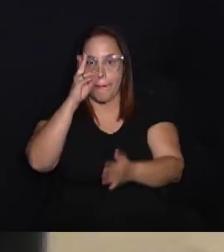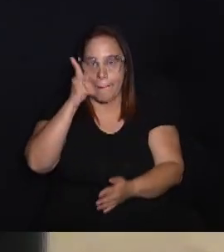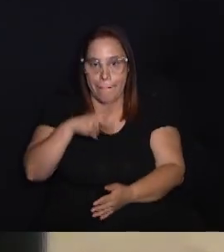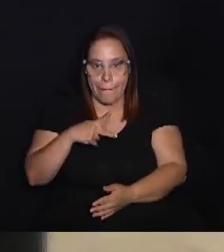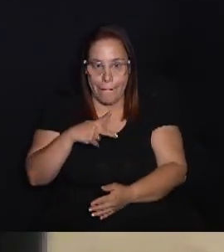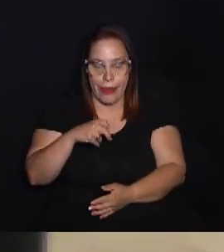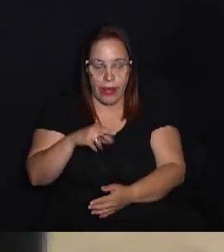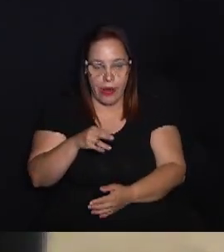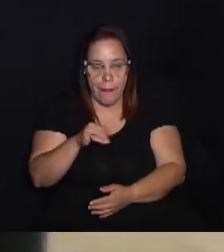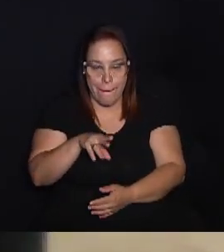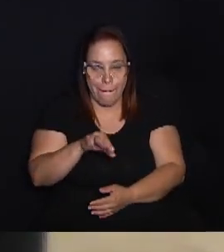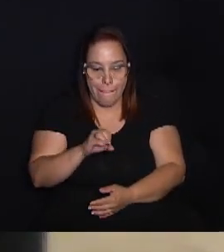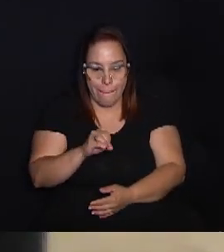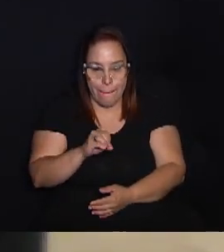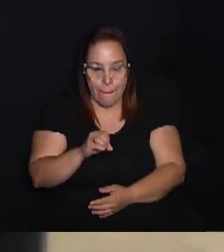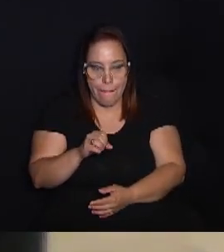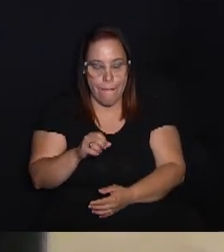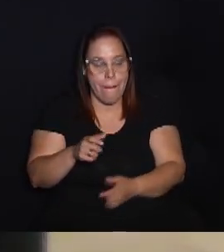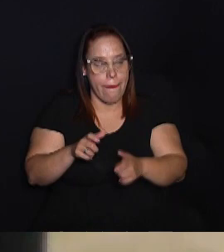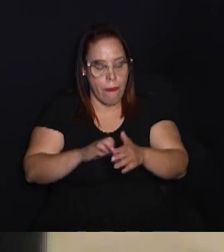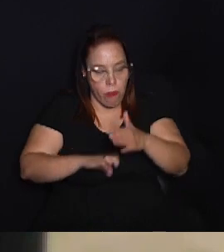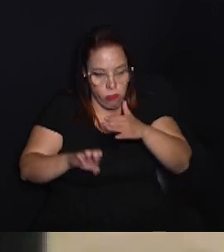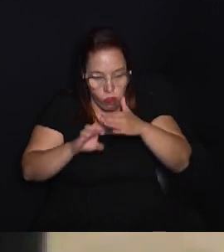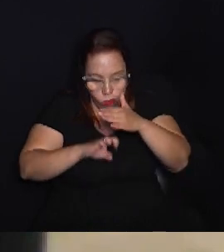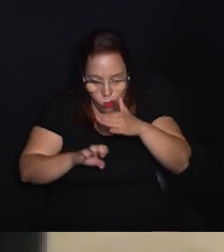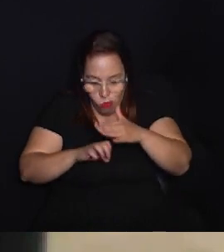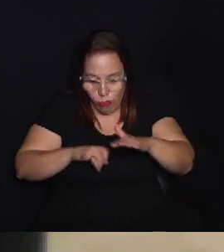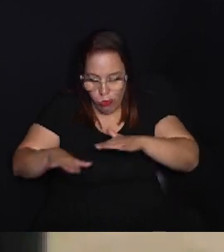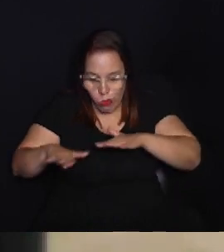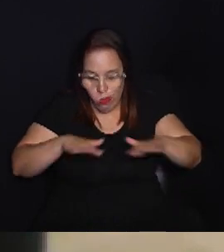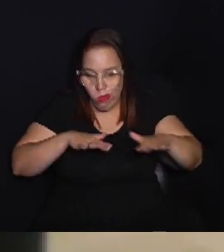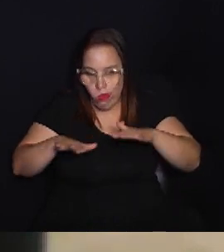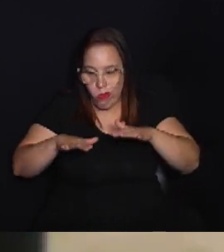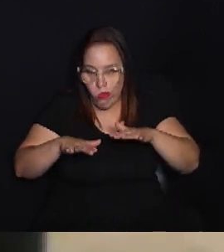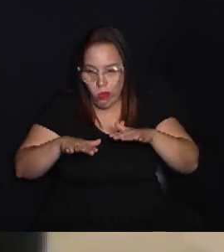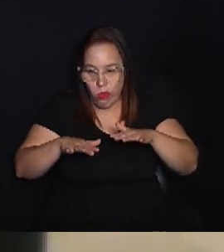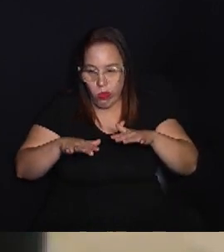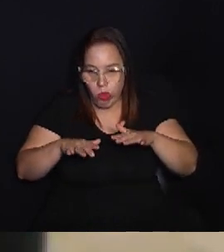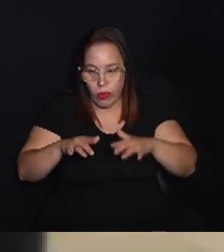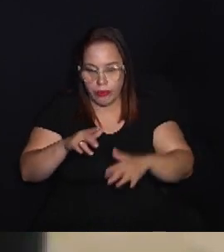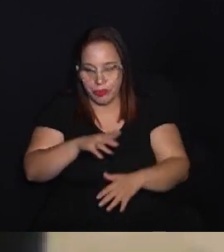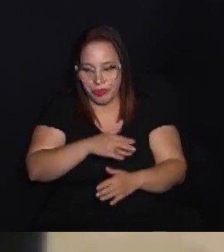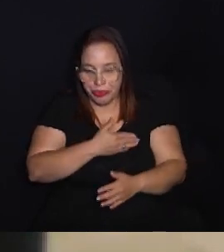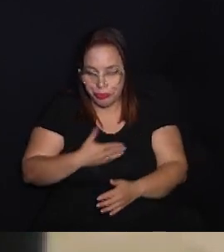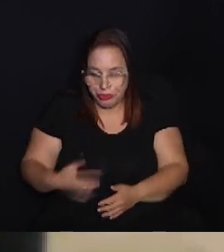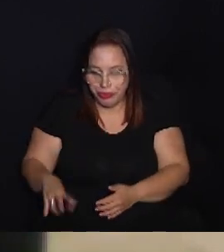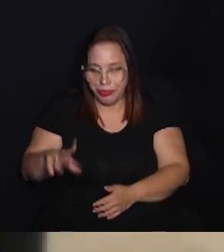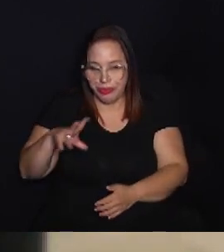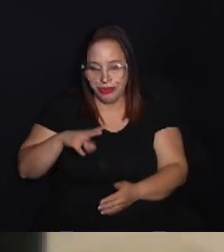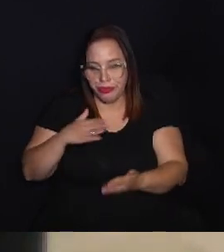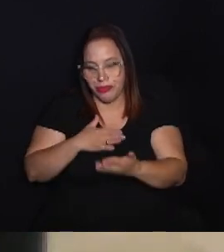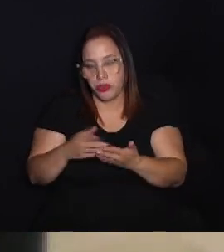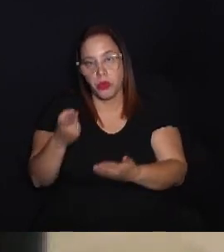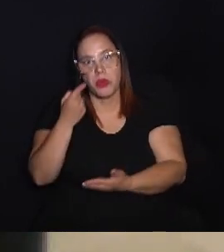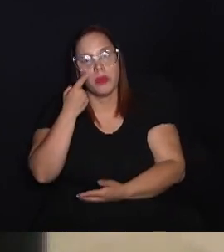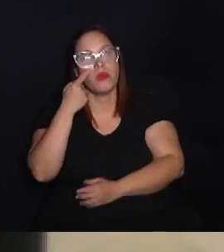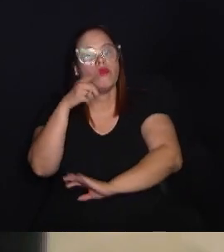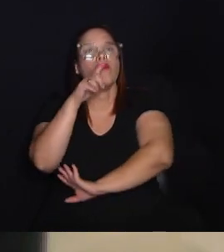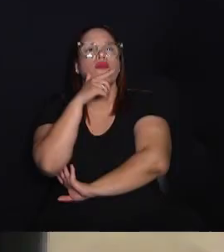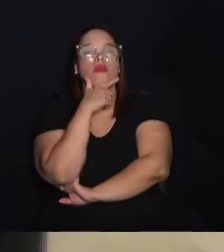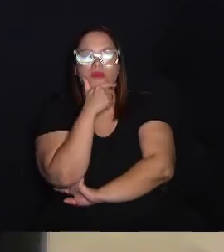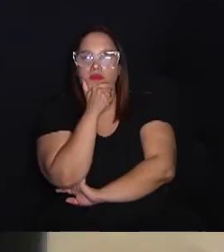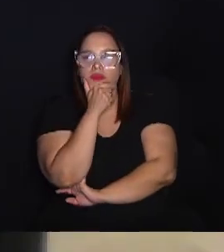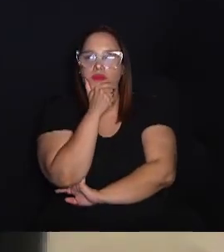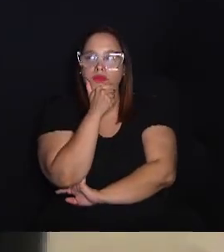a própria empresa de saneamento, que hoje a gente já vê grandes empresas de saneamento a nível nacional, sejam públicas ou privadas que começam a olhar